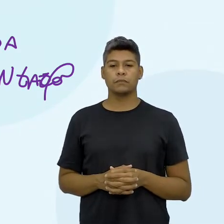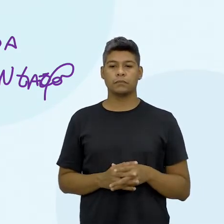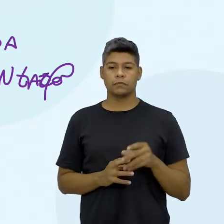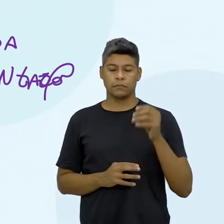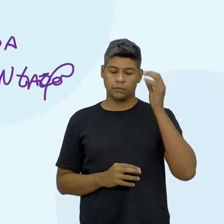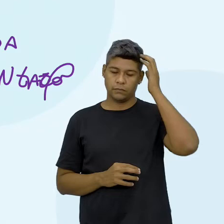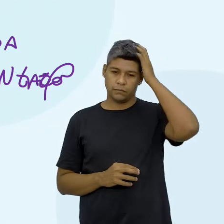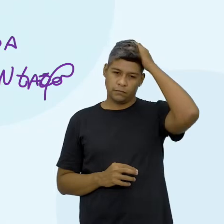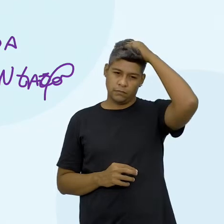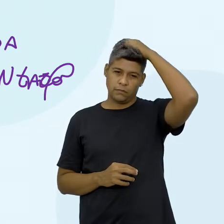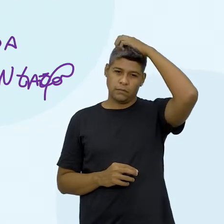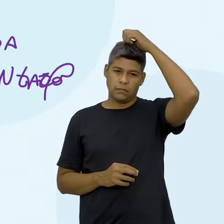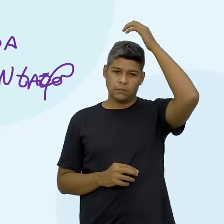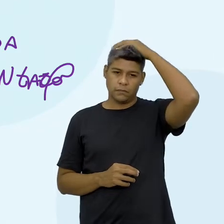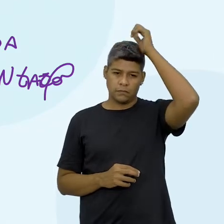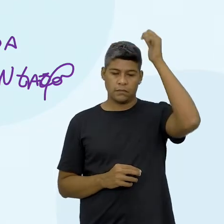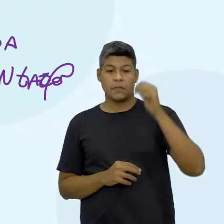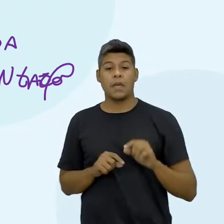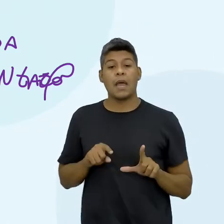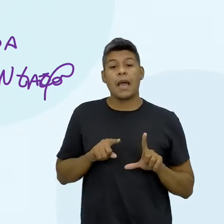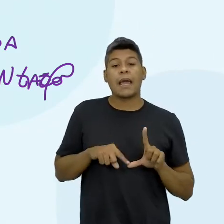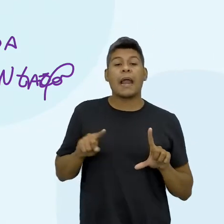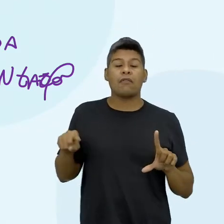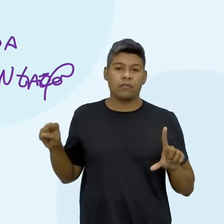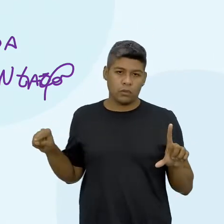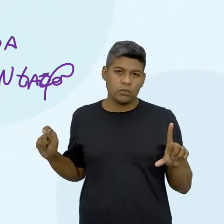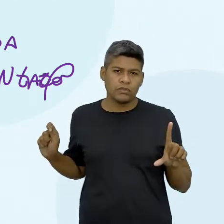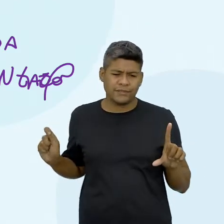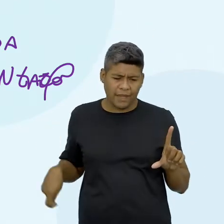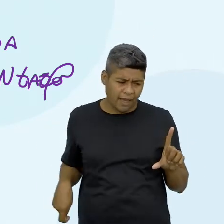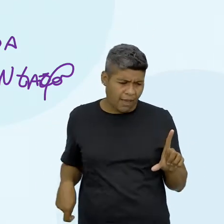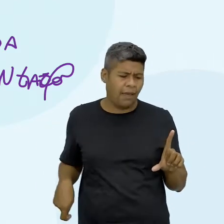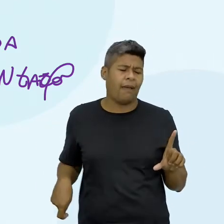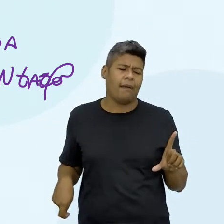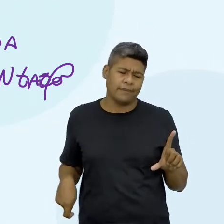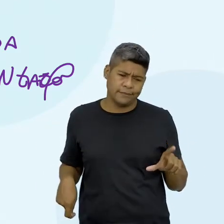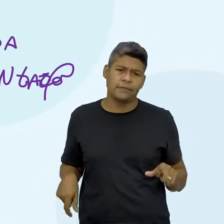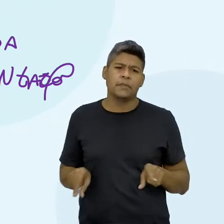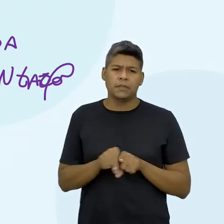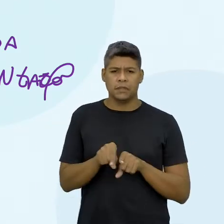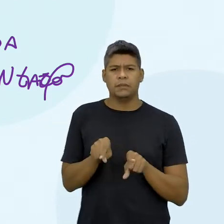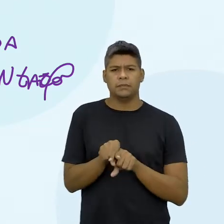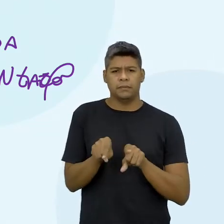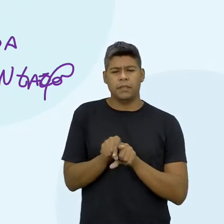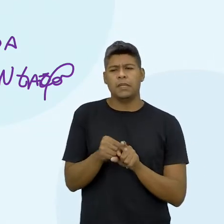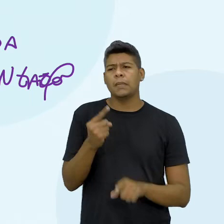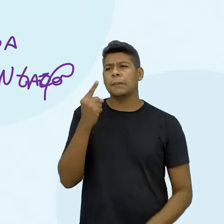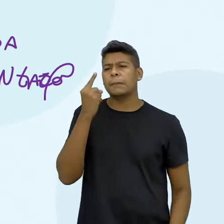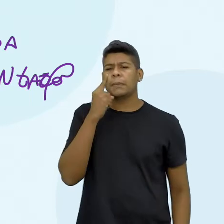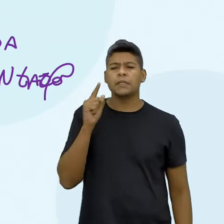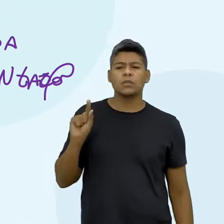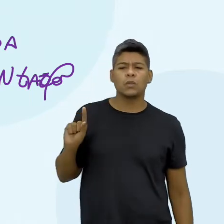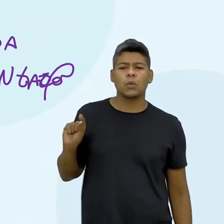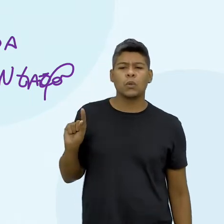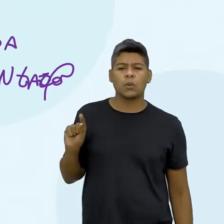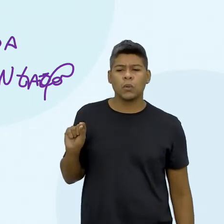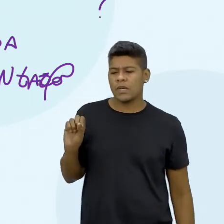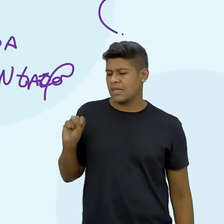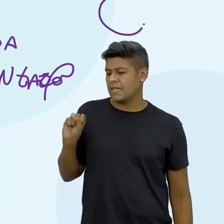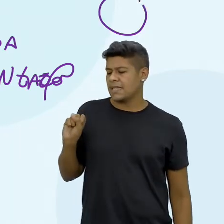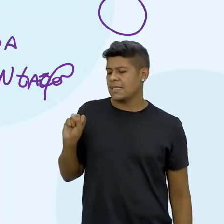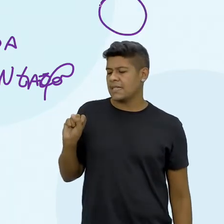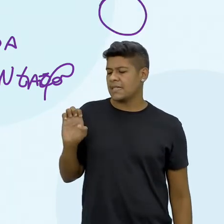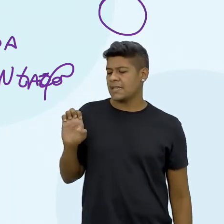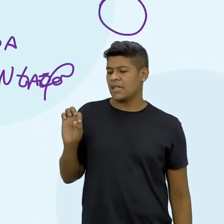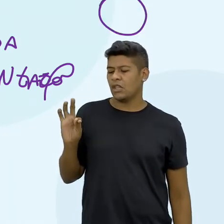nós indicamos também graficamente quanto que a gente custa e aí a gente pensou no gráfico de setores, né?